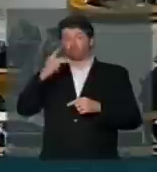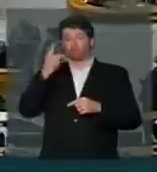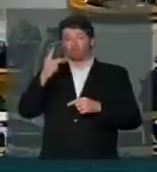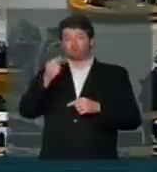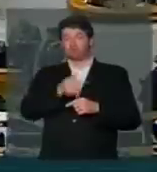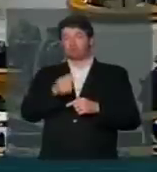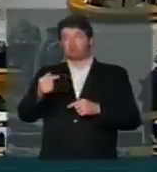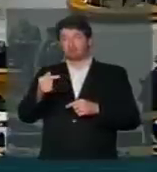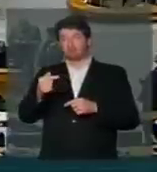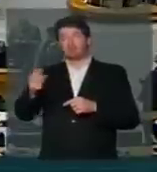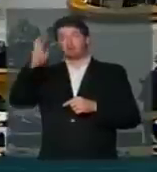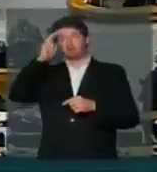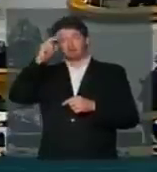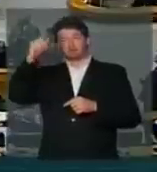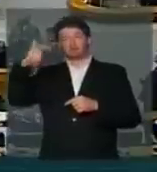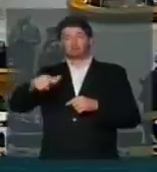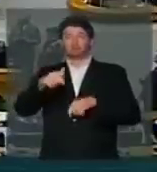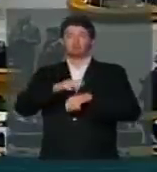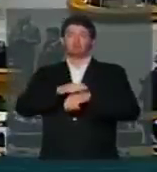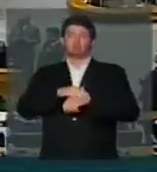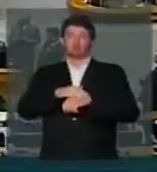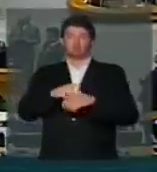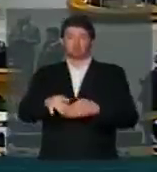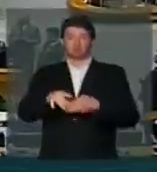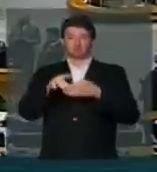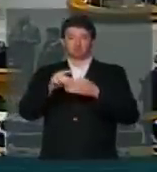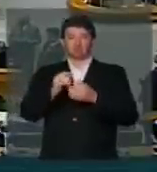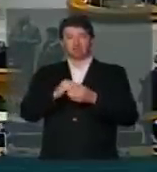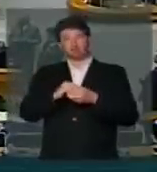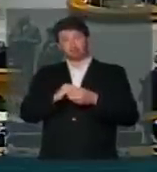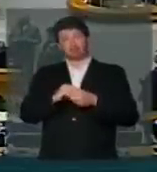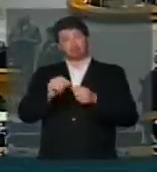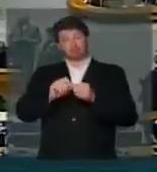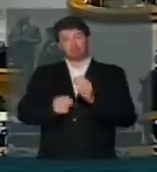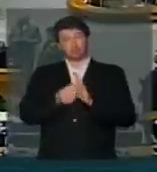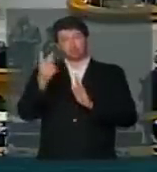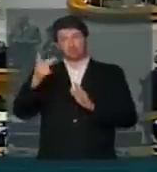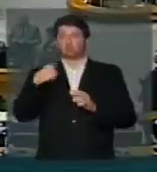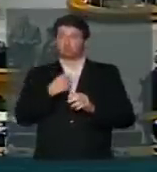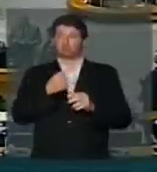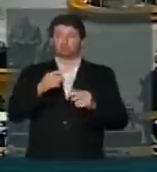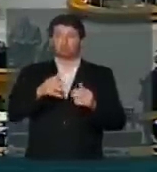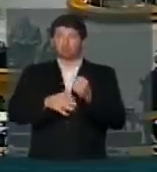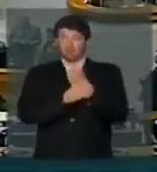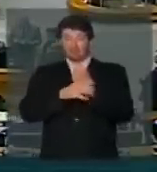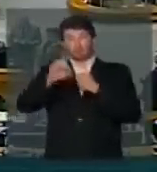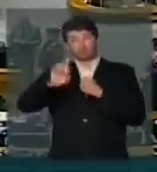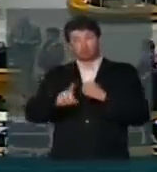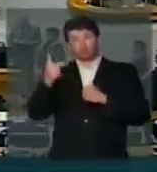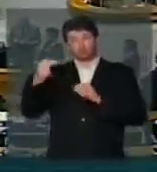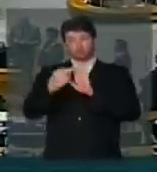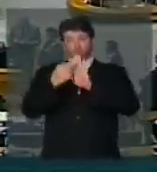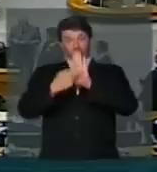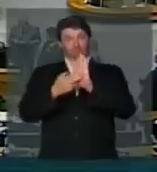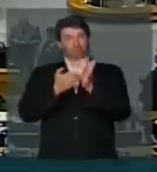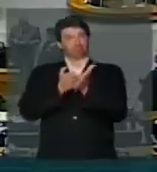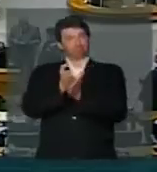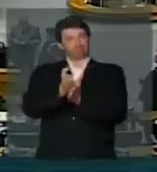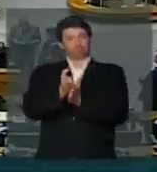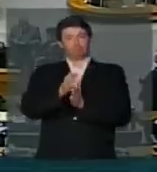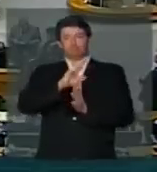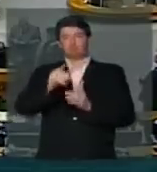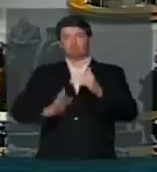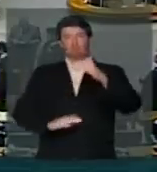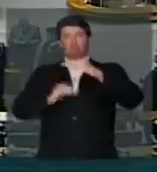por semana e na quinta-feira pediu tempo de liderança e tornou a ousá-lo. Então, nós temos que lhe garantir o seu direito regimental e não que ele